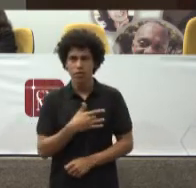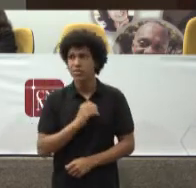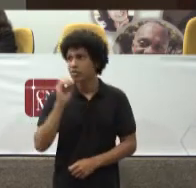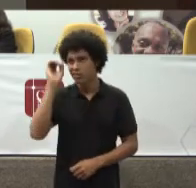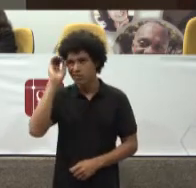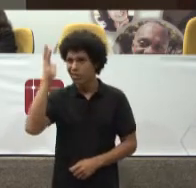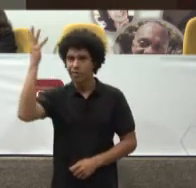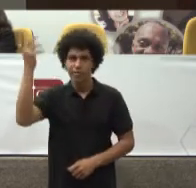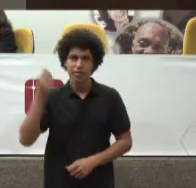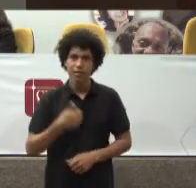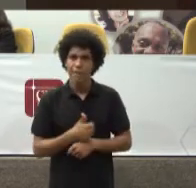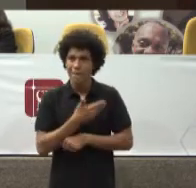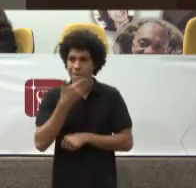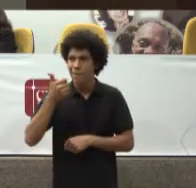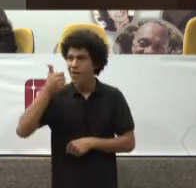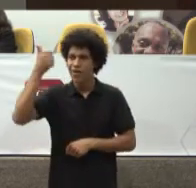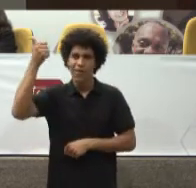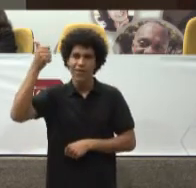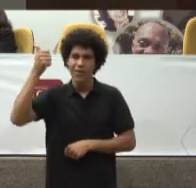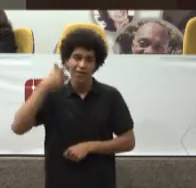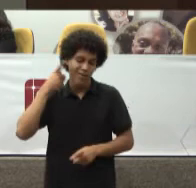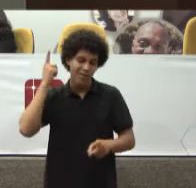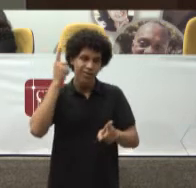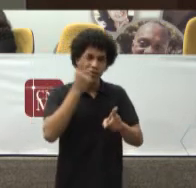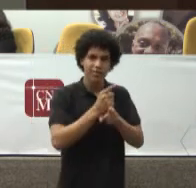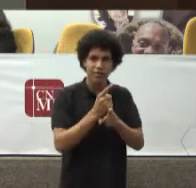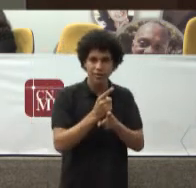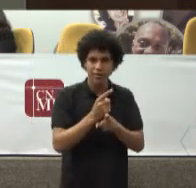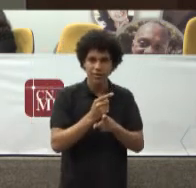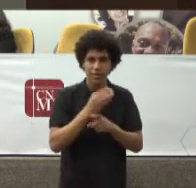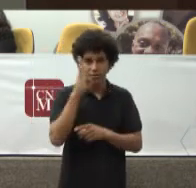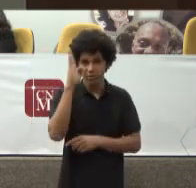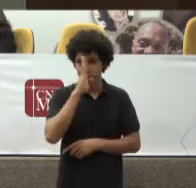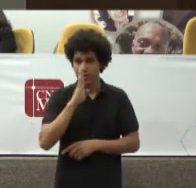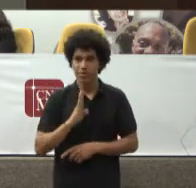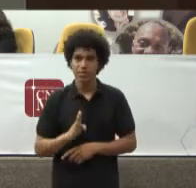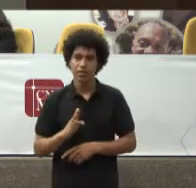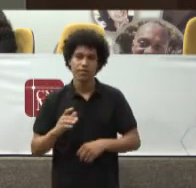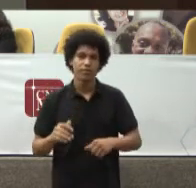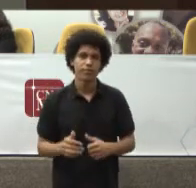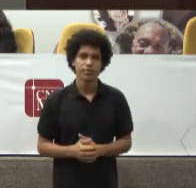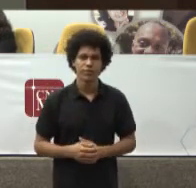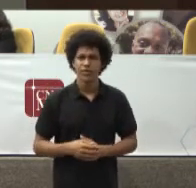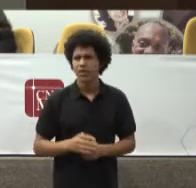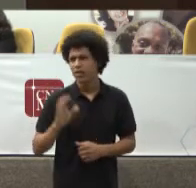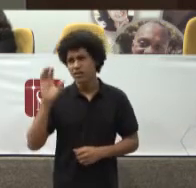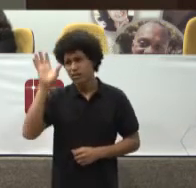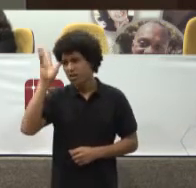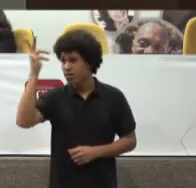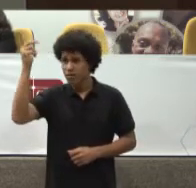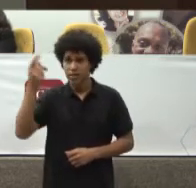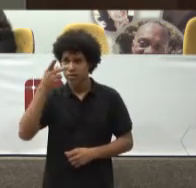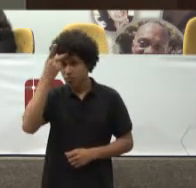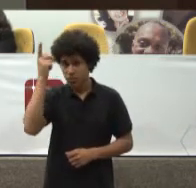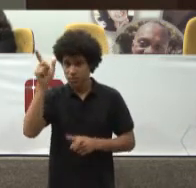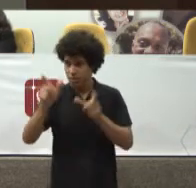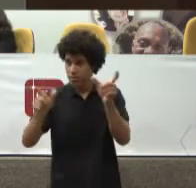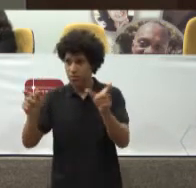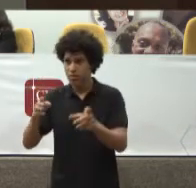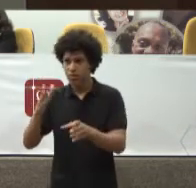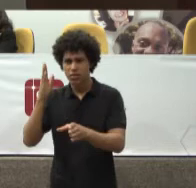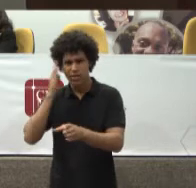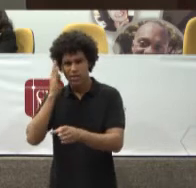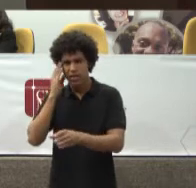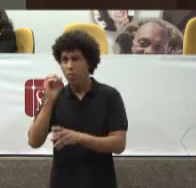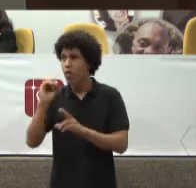Da constituição Federal Brasileira Talvez Os senhores Muitos senhores Saibam Ou lembrem Que antes De 1988